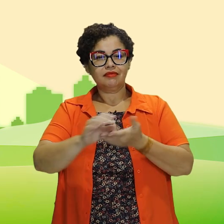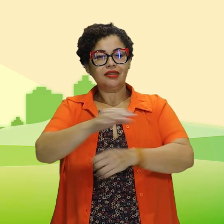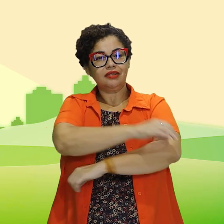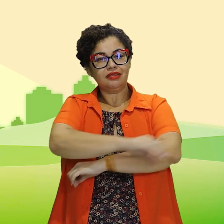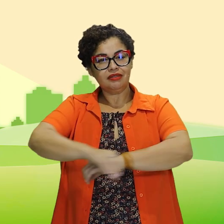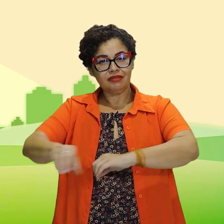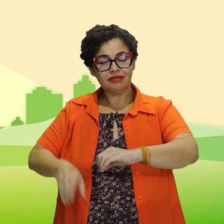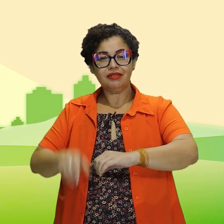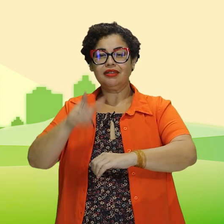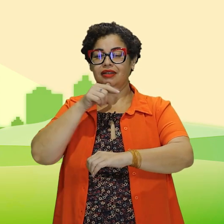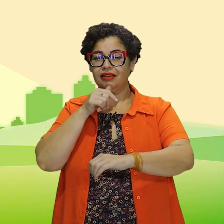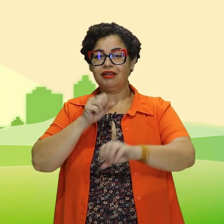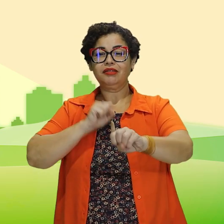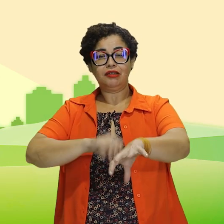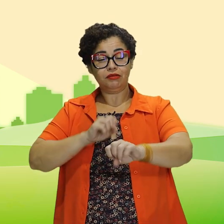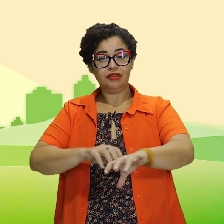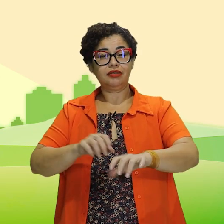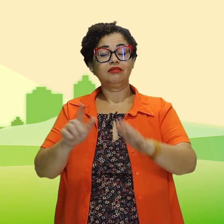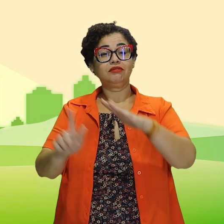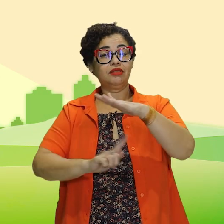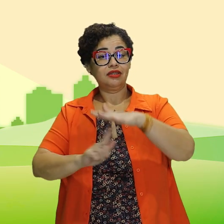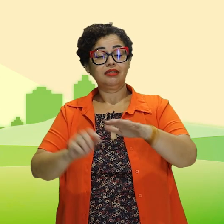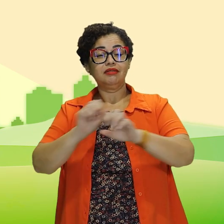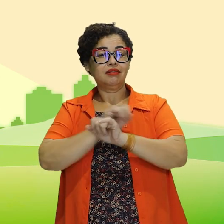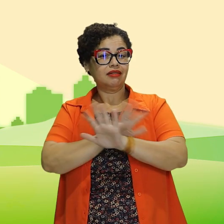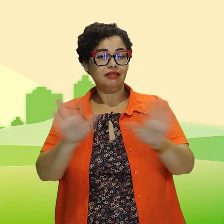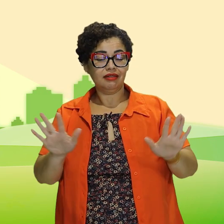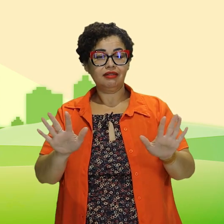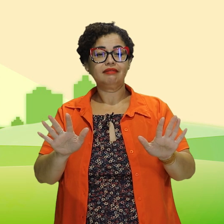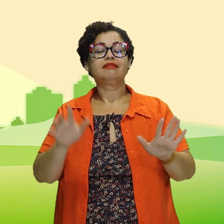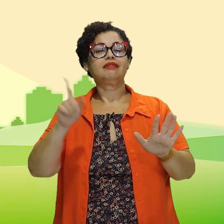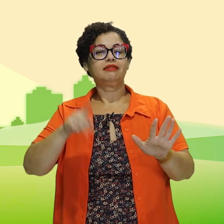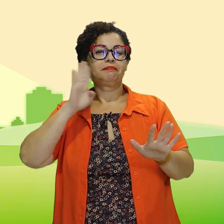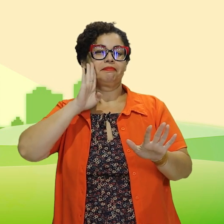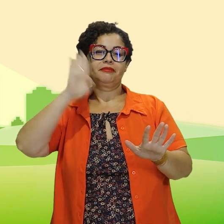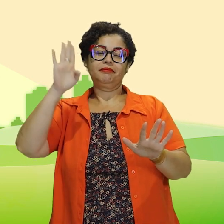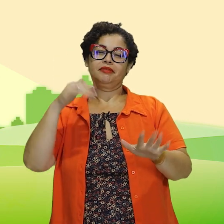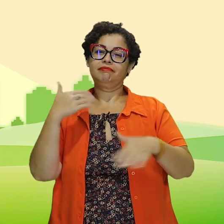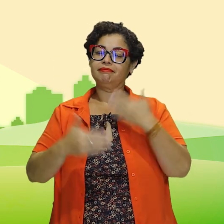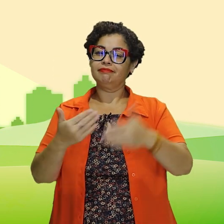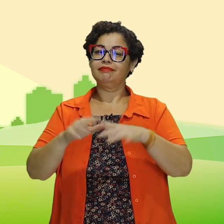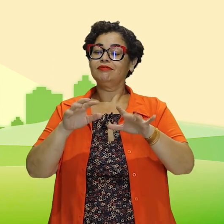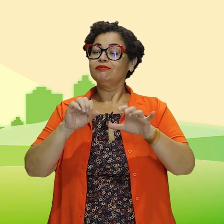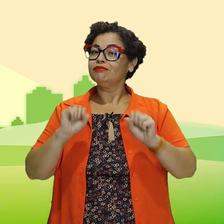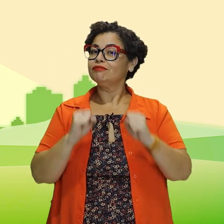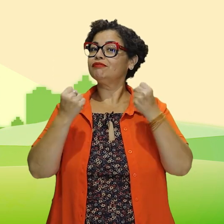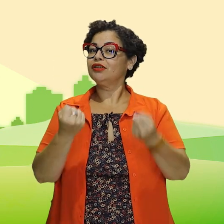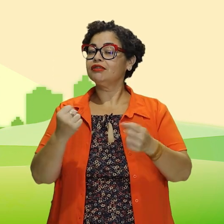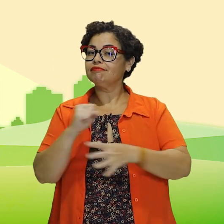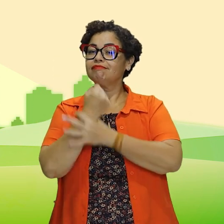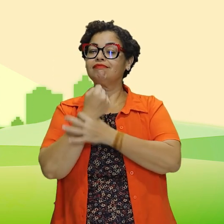em saneamento básico, educação e gestão transparente são passos cruciais para